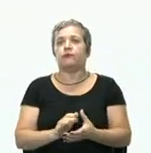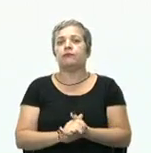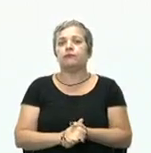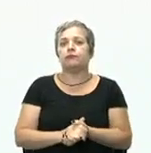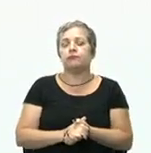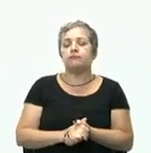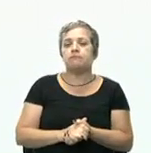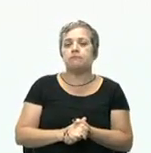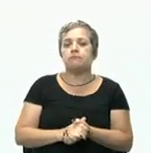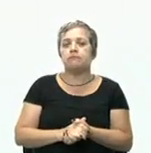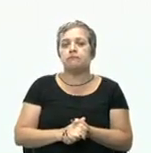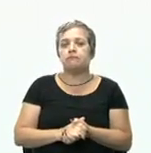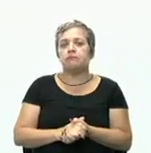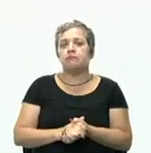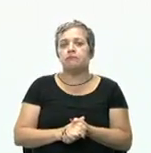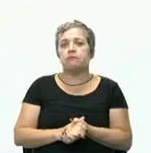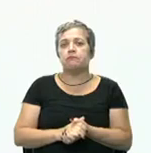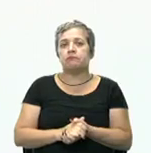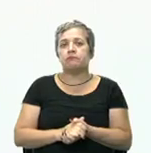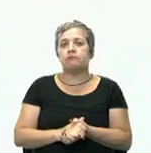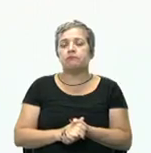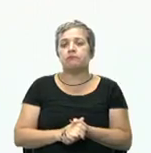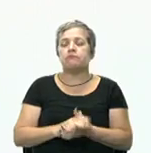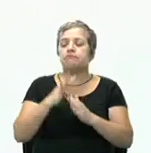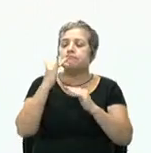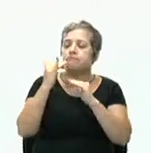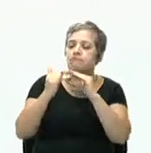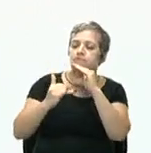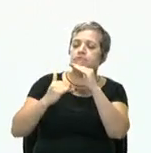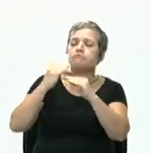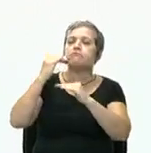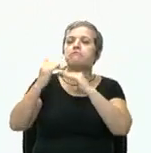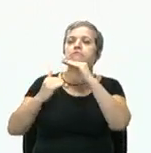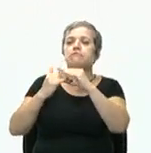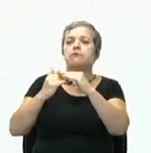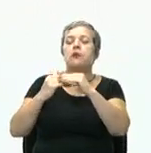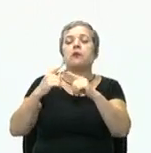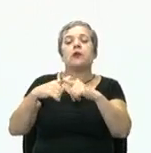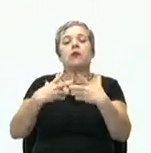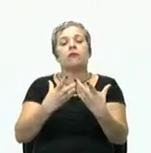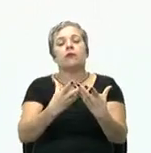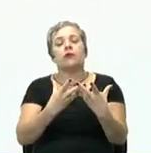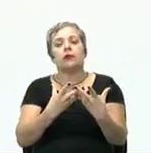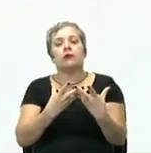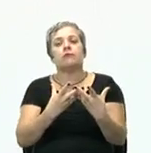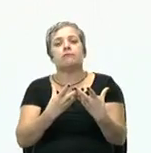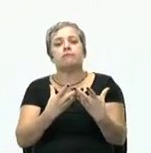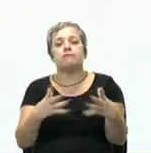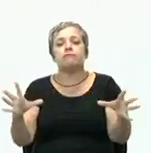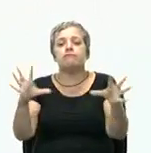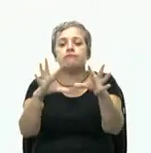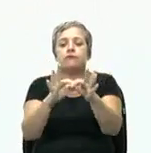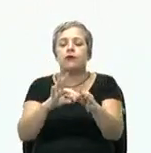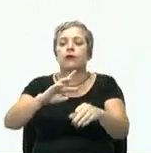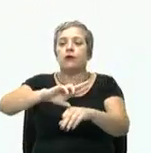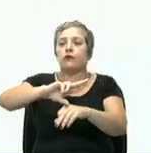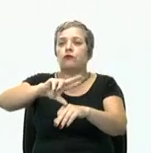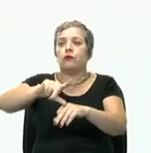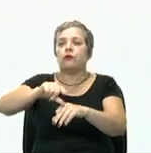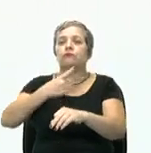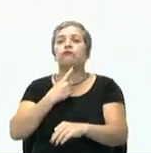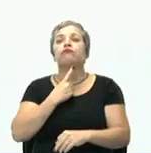processo de construção de consenso. Por quê? Porque busca harmonizar a diversidade de